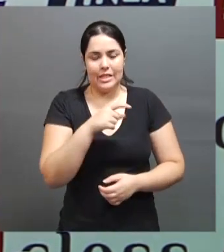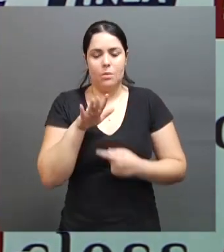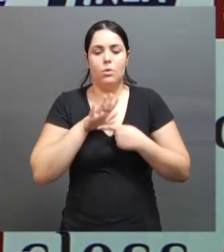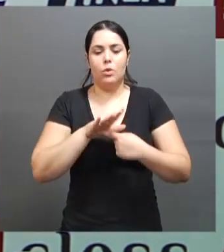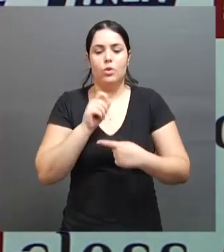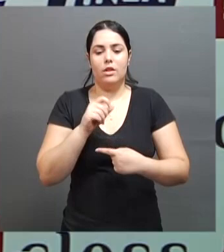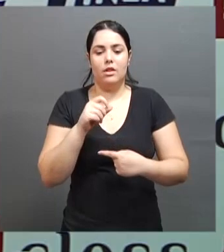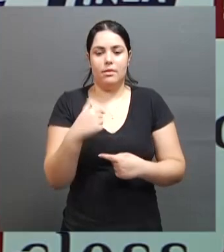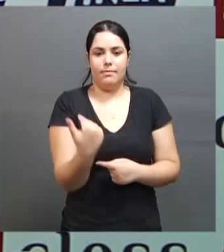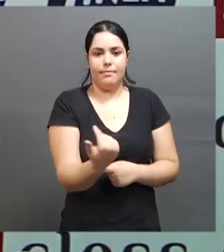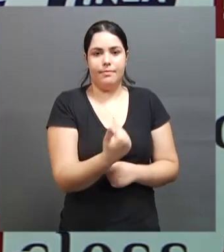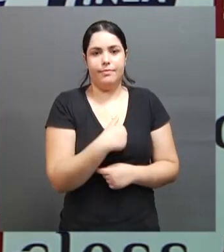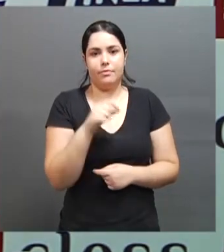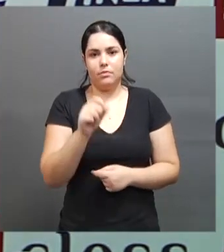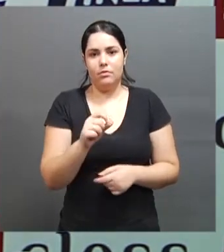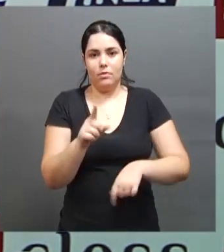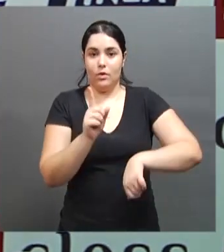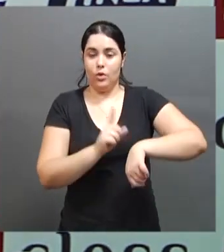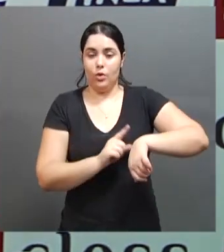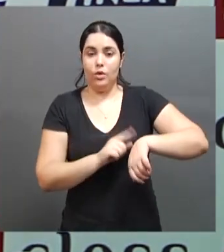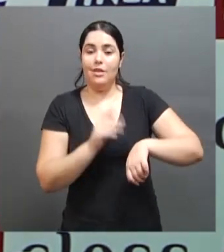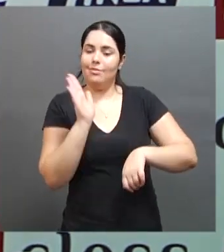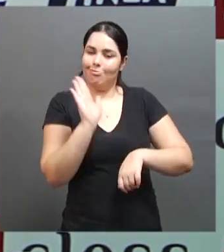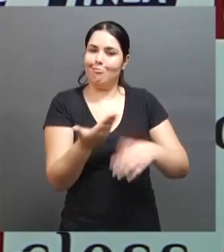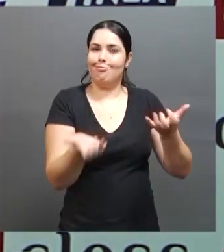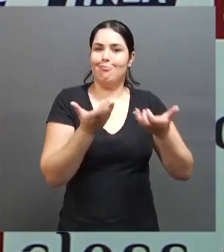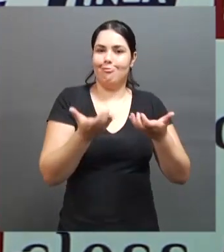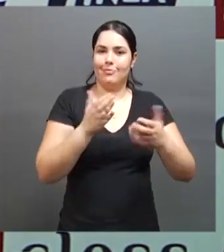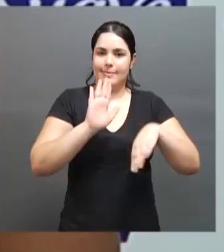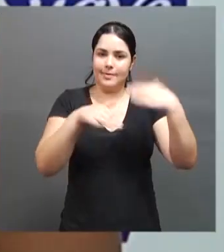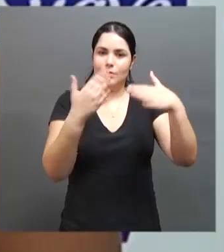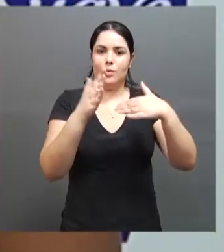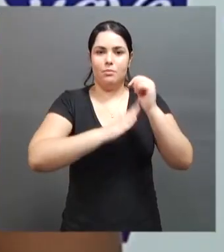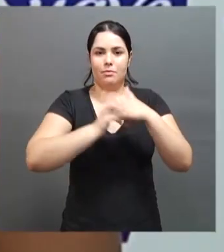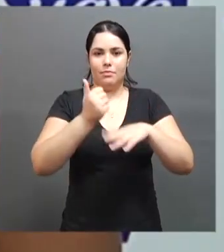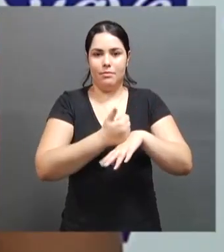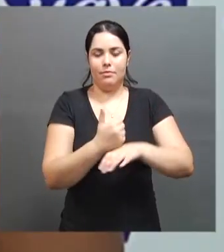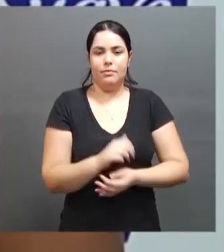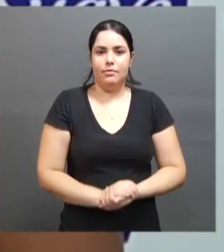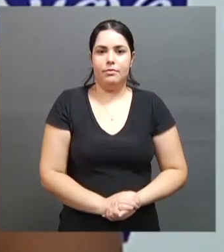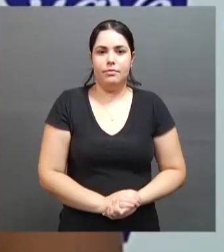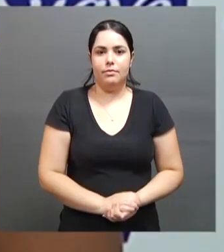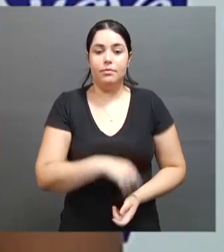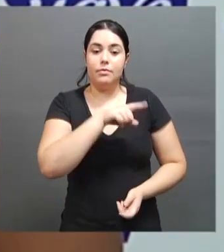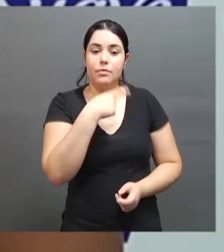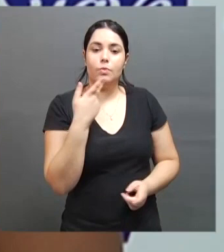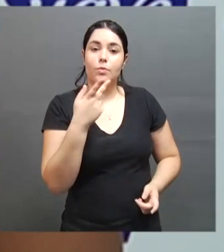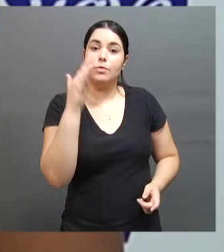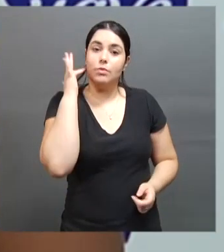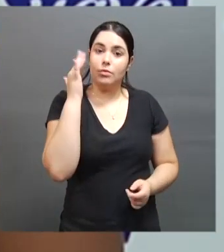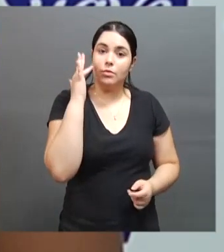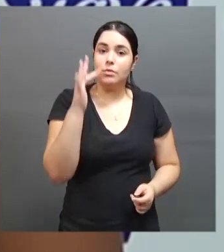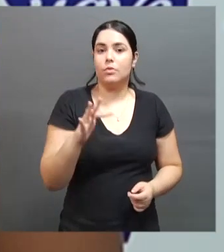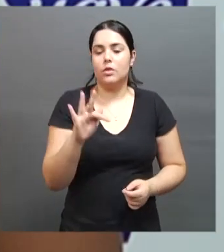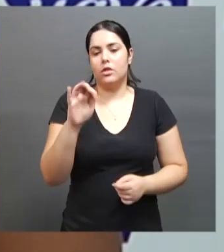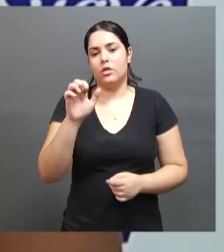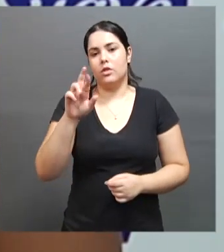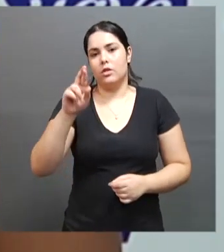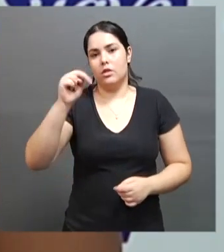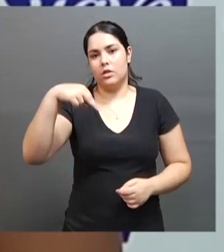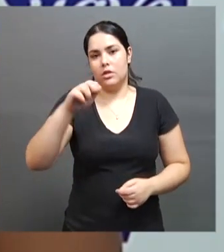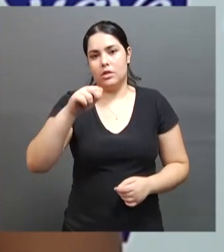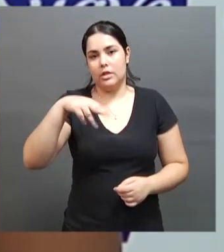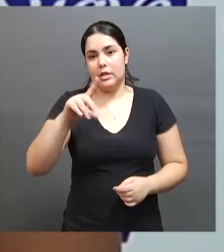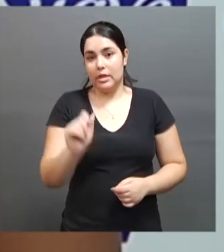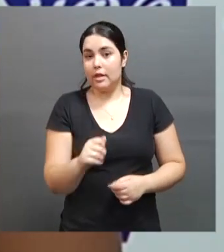mostrou o quanto eu já, naquele tempo, já queria me tornar uma profissional. E já que a gente está falando de sonhar, a Fernanda tem uma